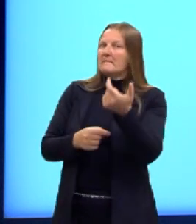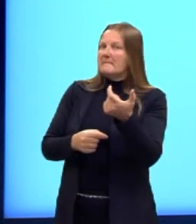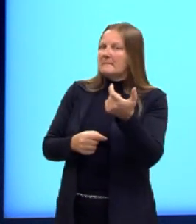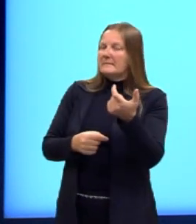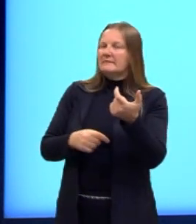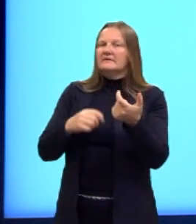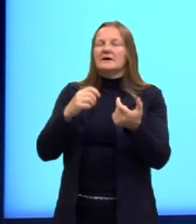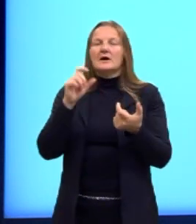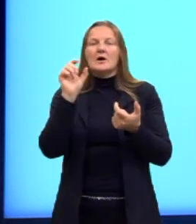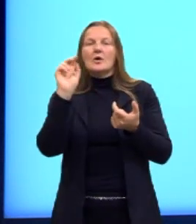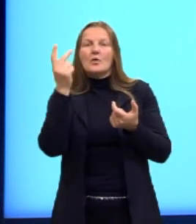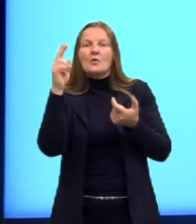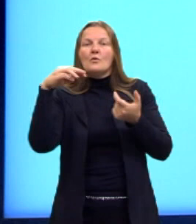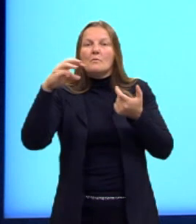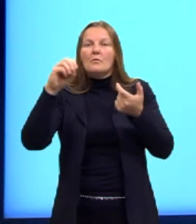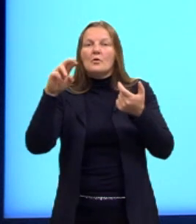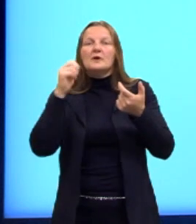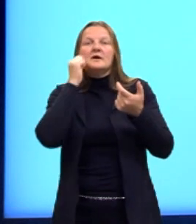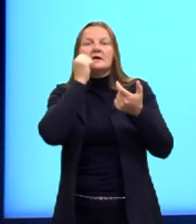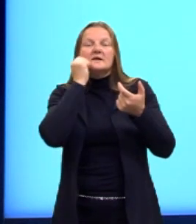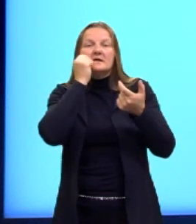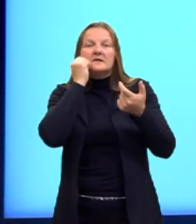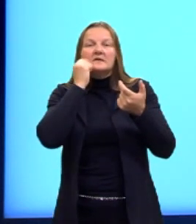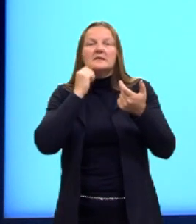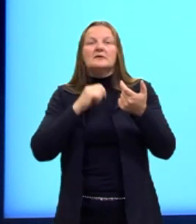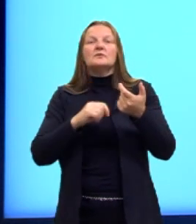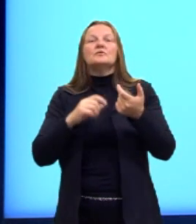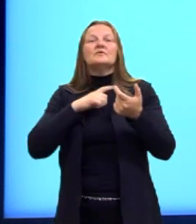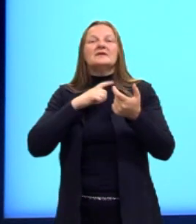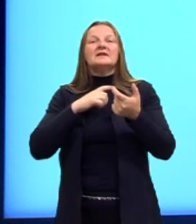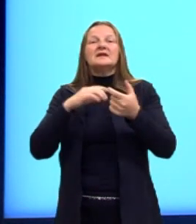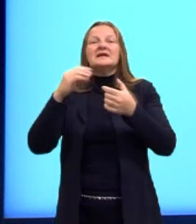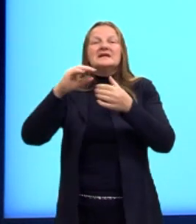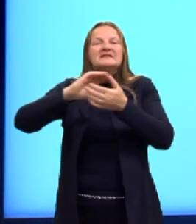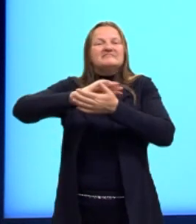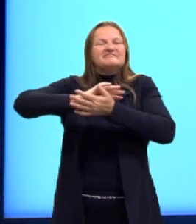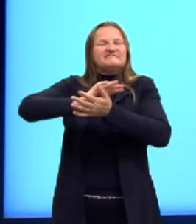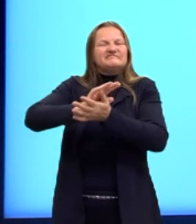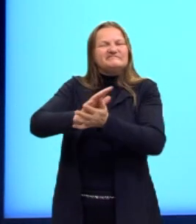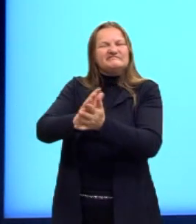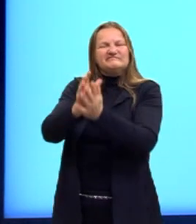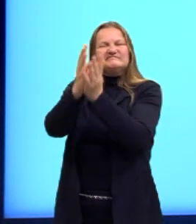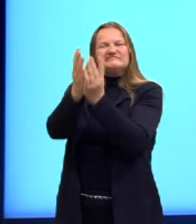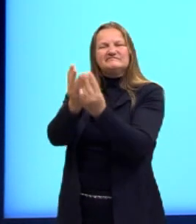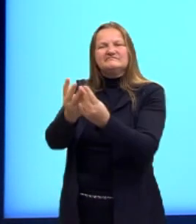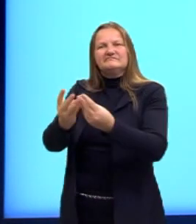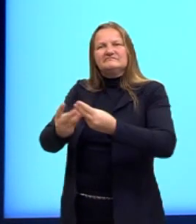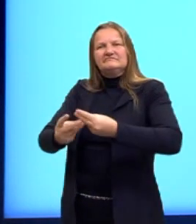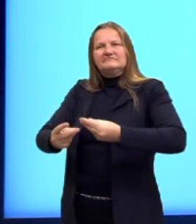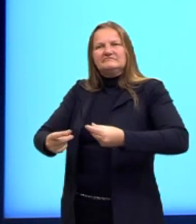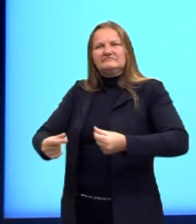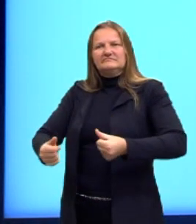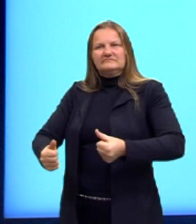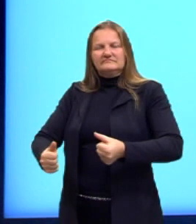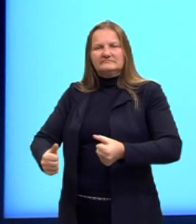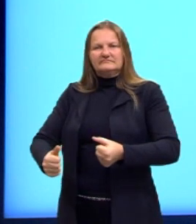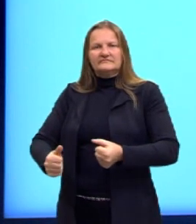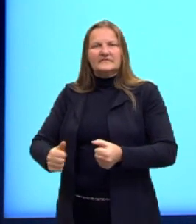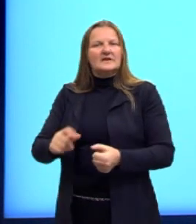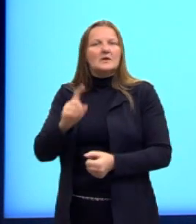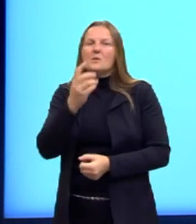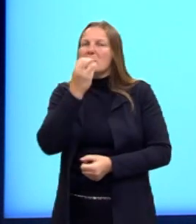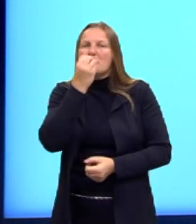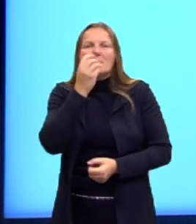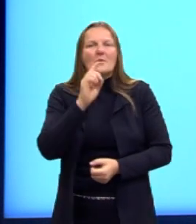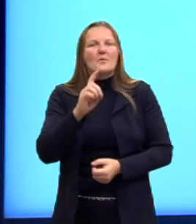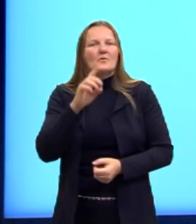humor negro está atrelada a um teor depreciativo e é desconfortável, trazendo